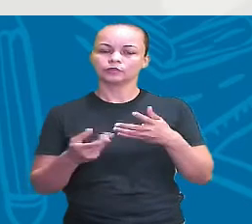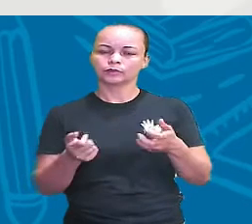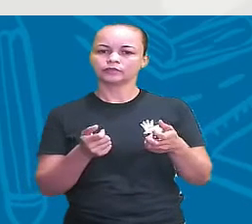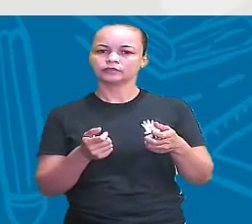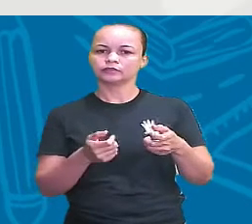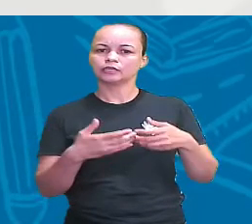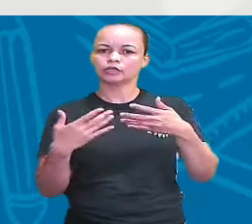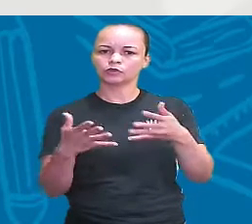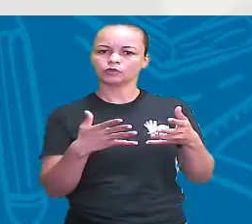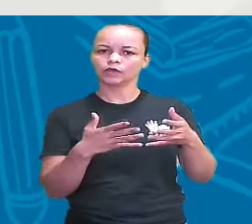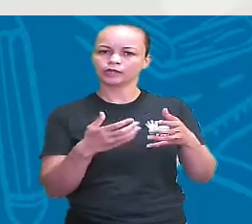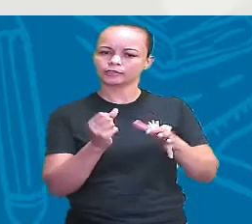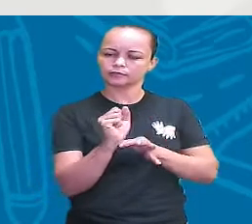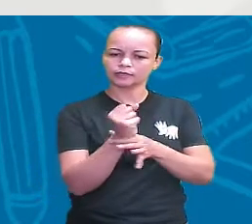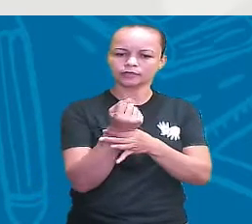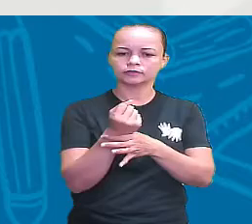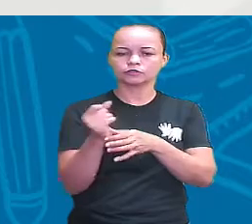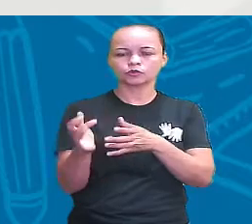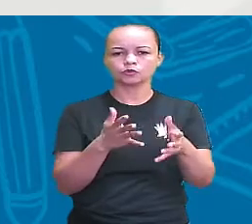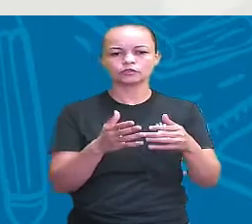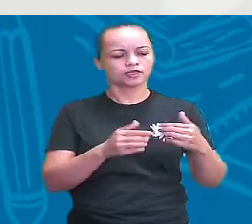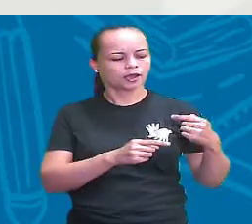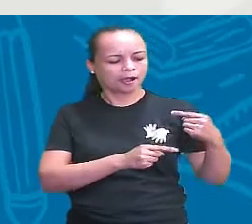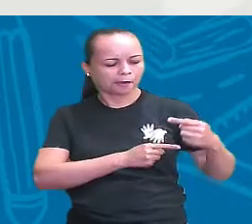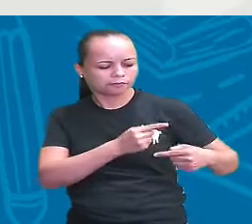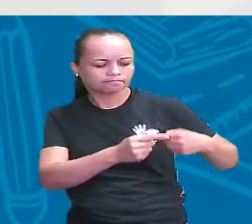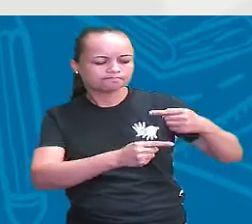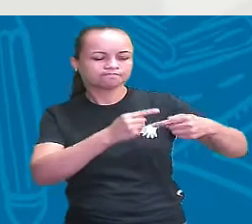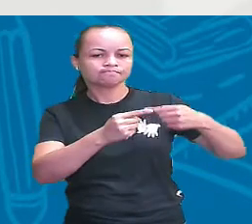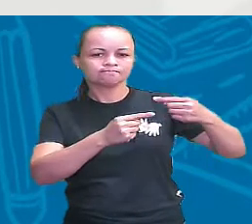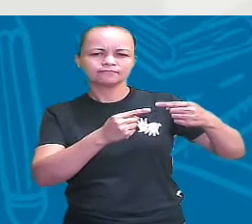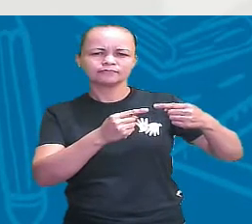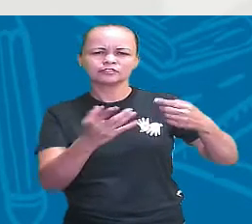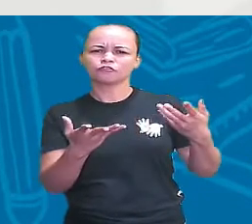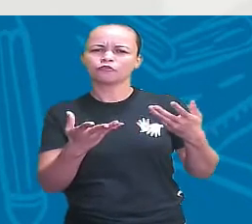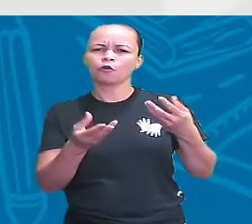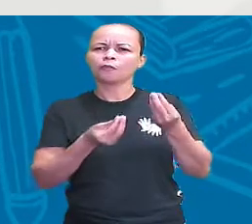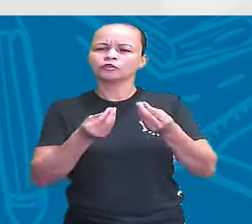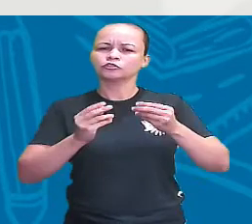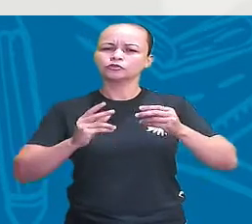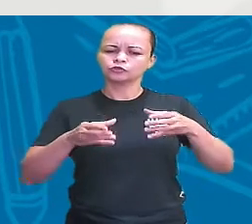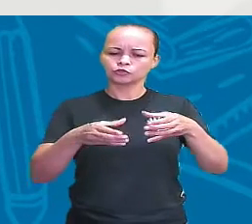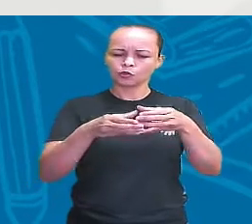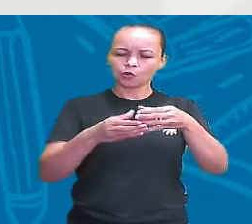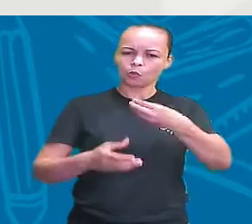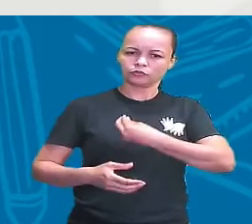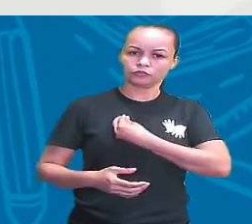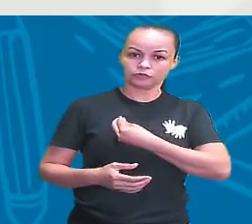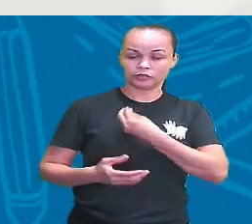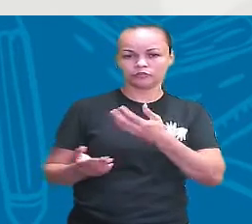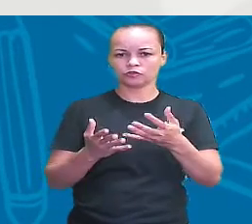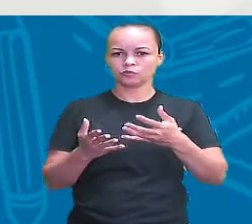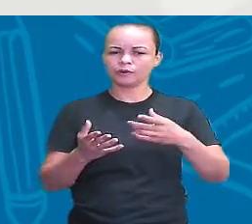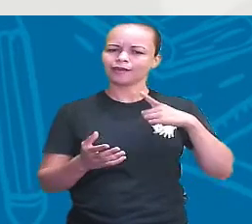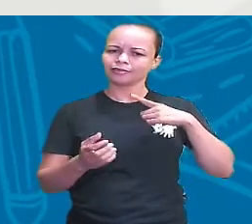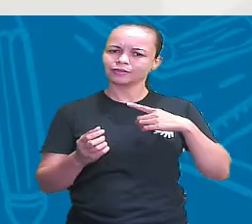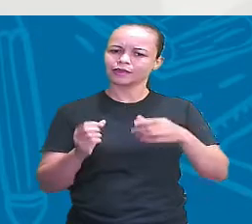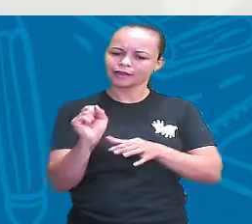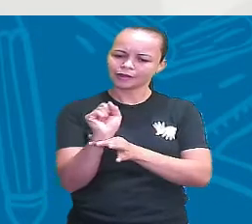Pra ser um grande garantidor. Ou a reprodução, gente, é uma forma que os seres vivos têm pra garantir a sua existência.